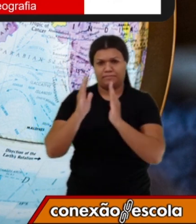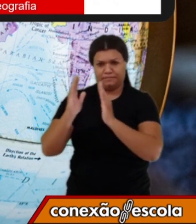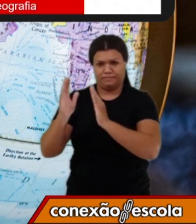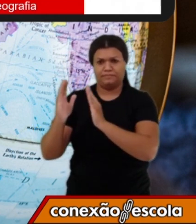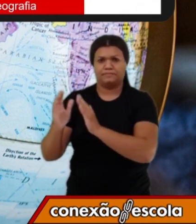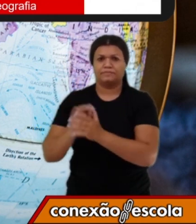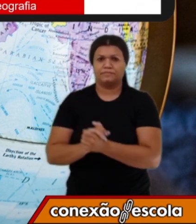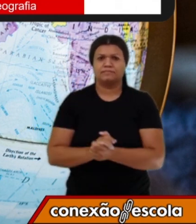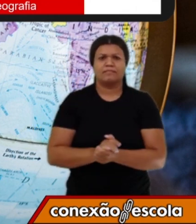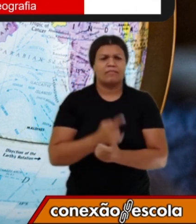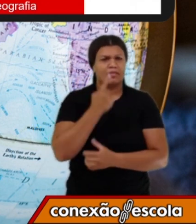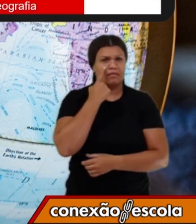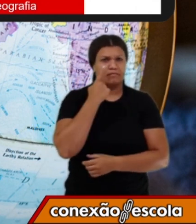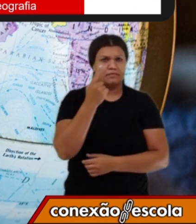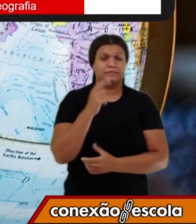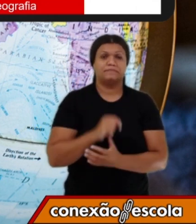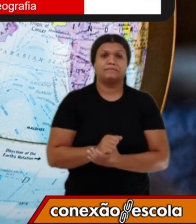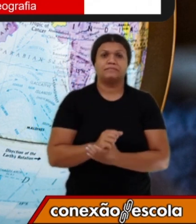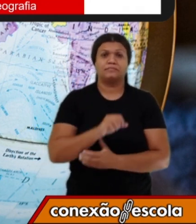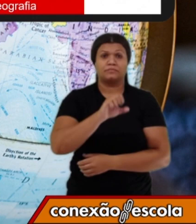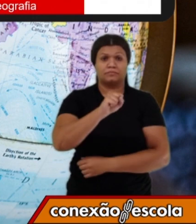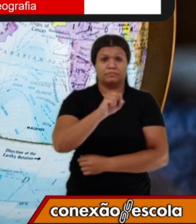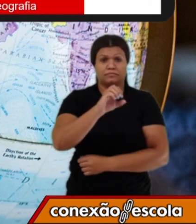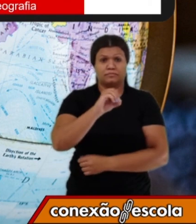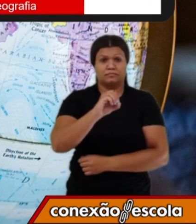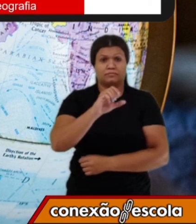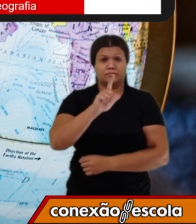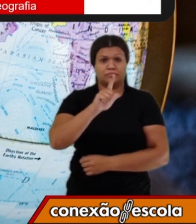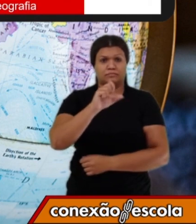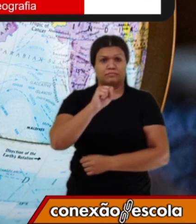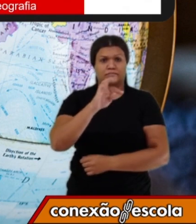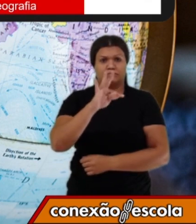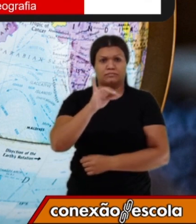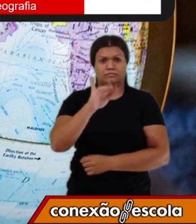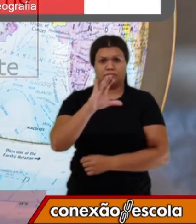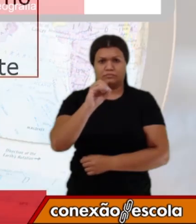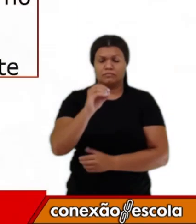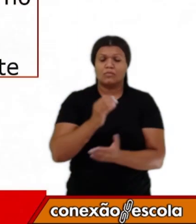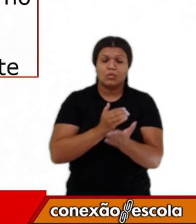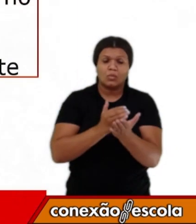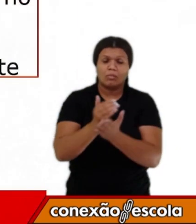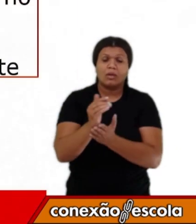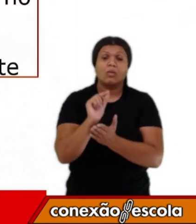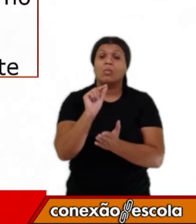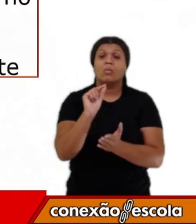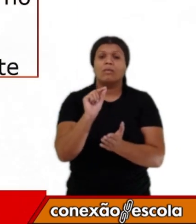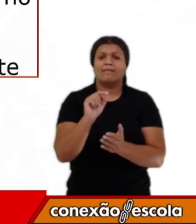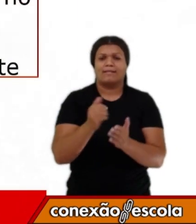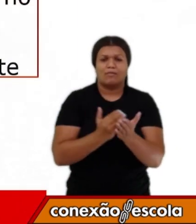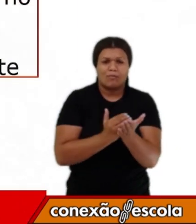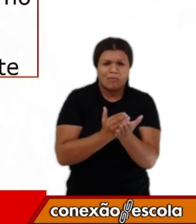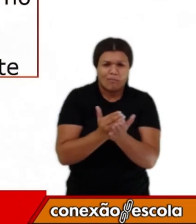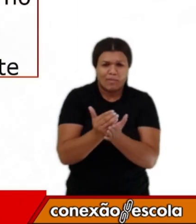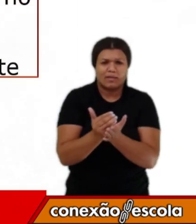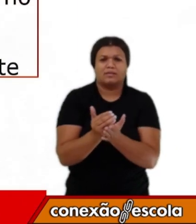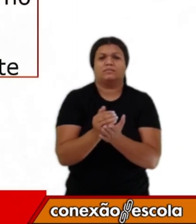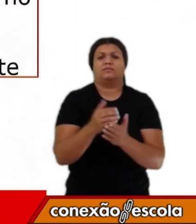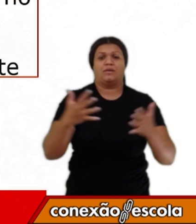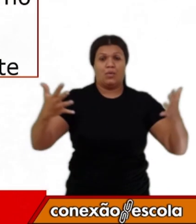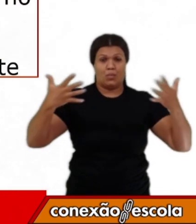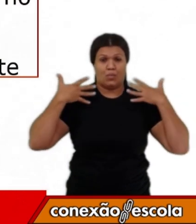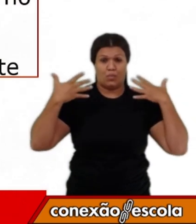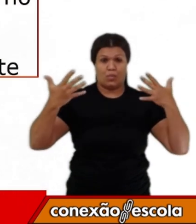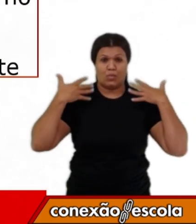Olha só, o solstício, ele vai marcar o início do verão no hemisfério sul